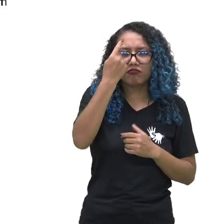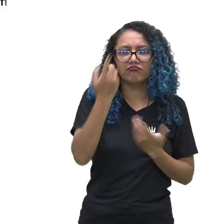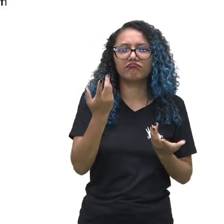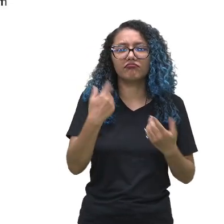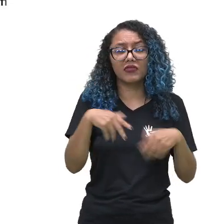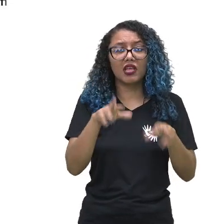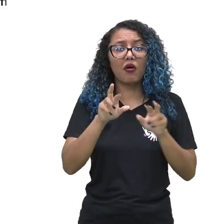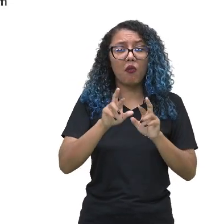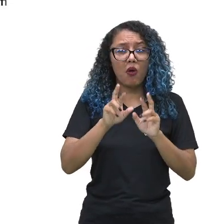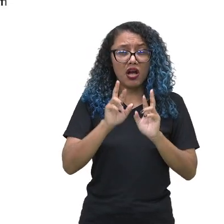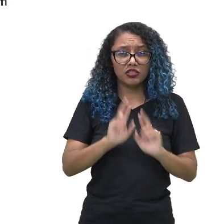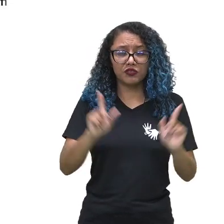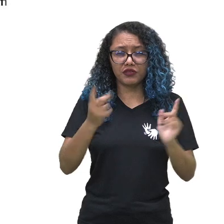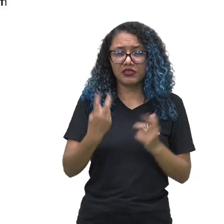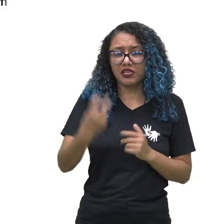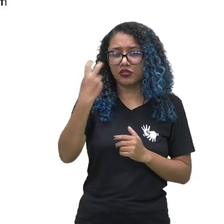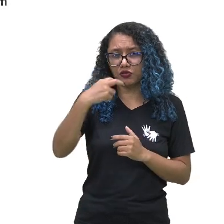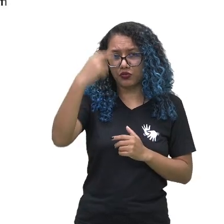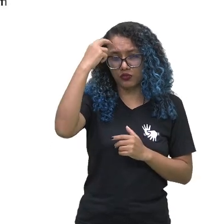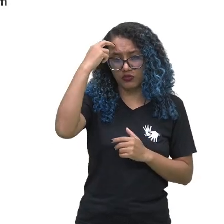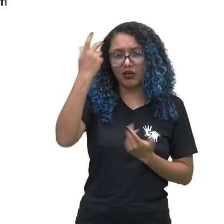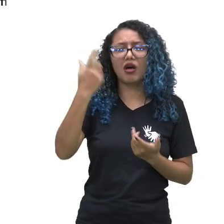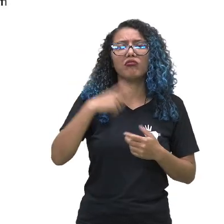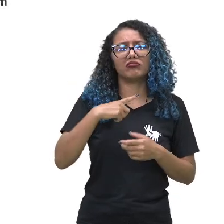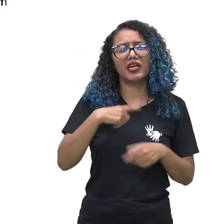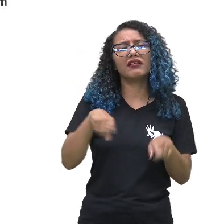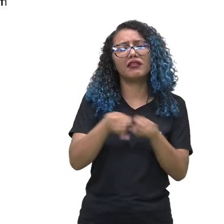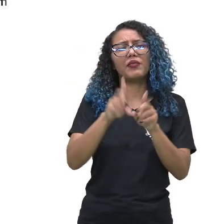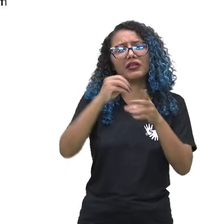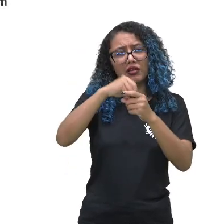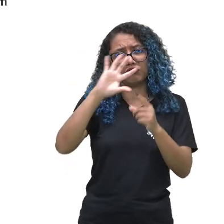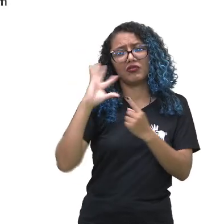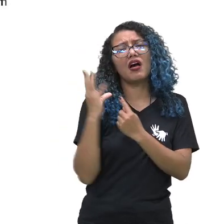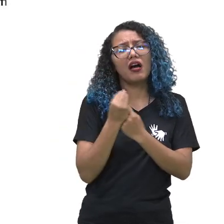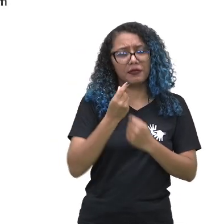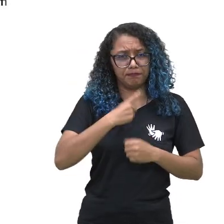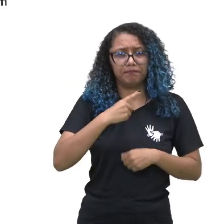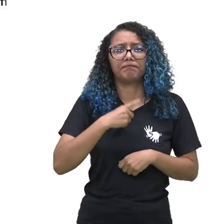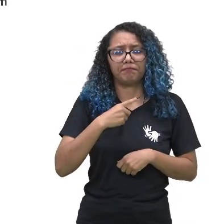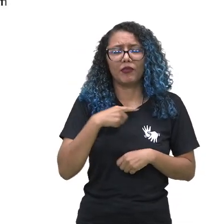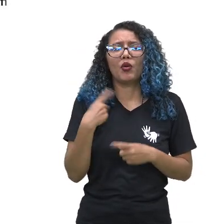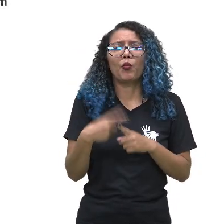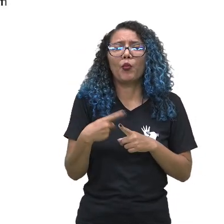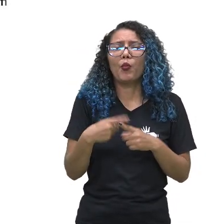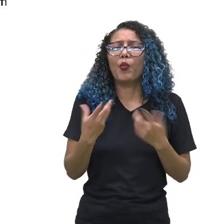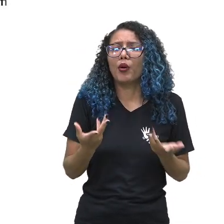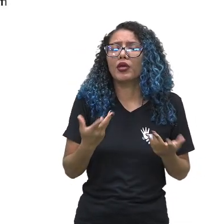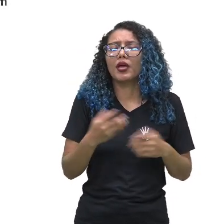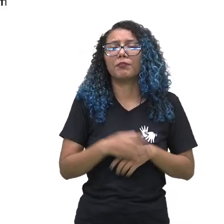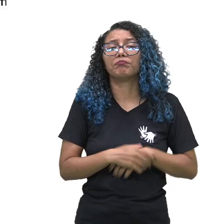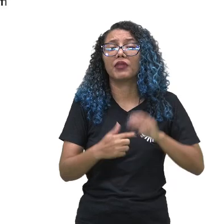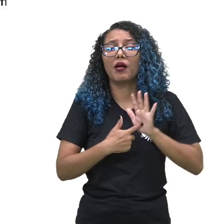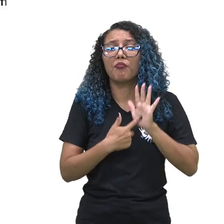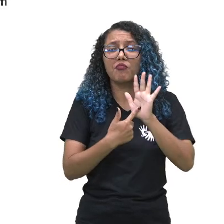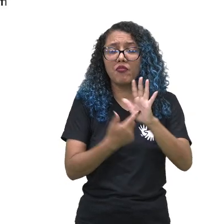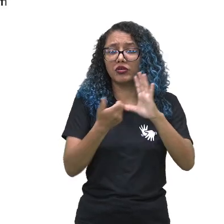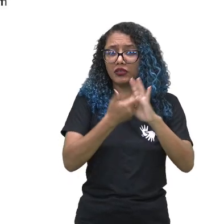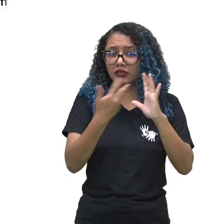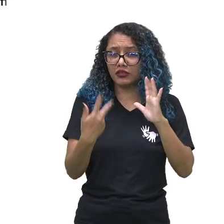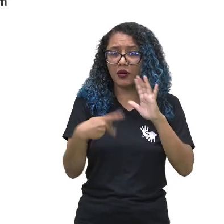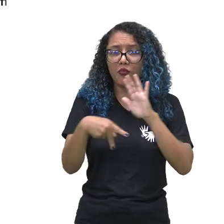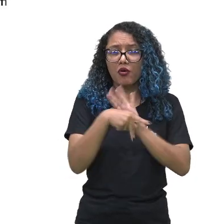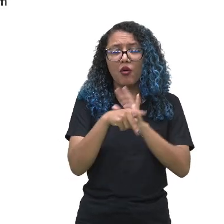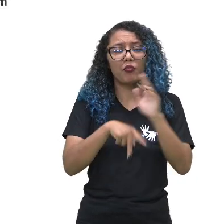cultural, ela se apresenta também na arte, porque a arte, ela traz a característica